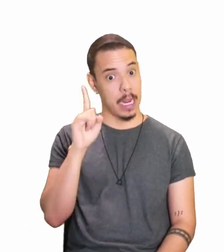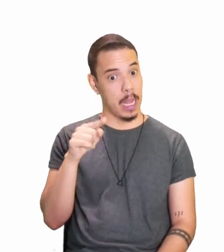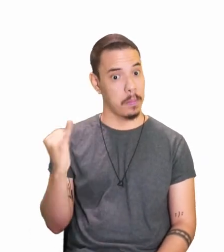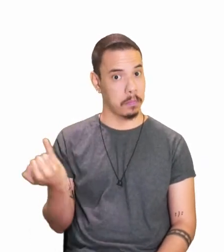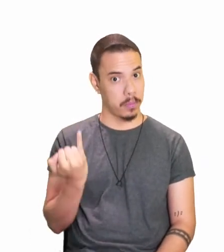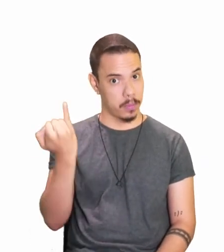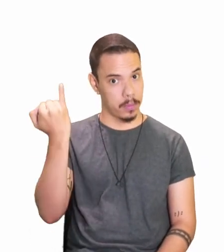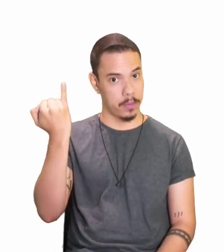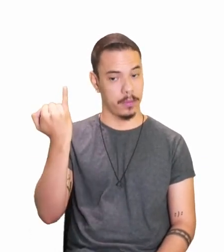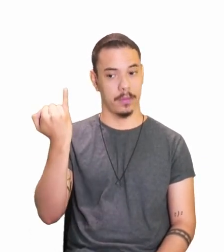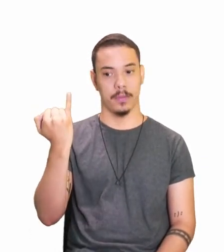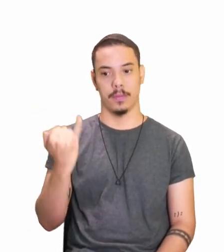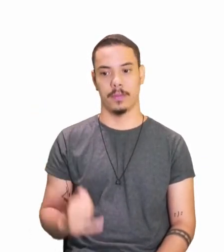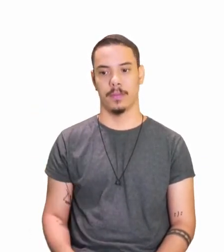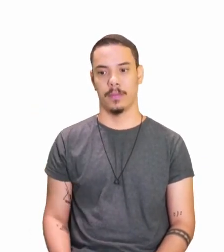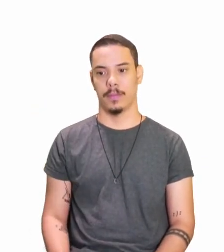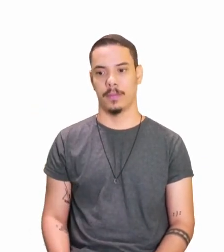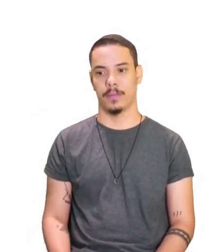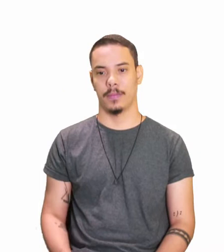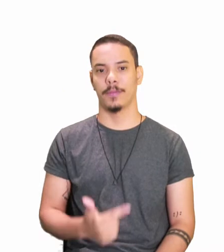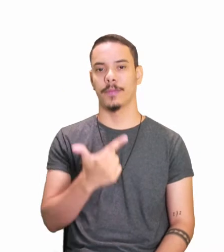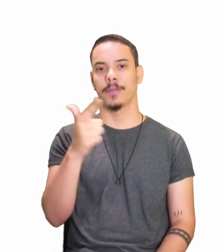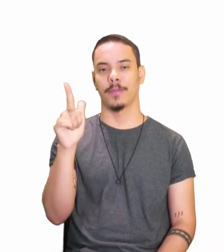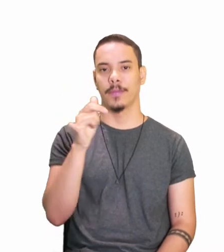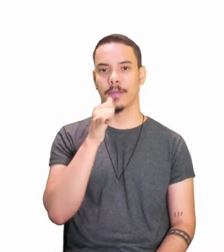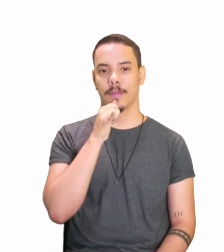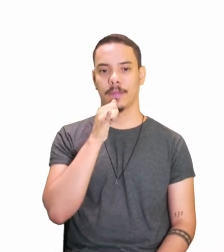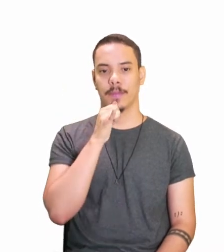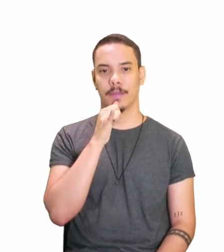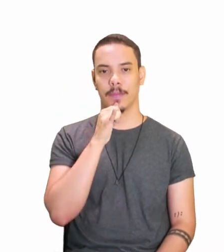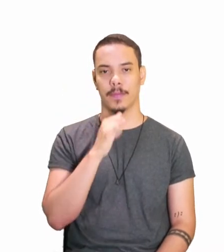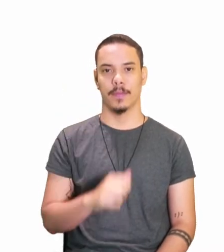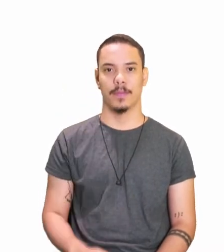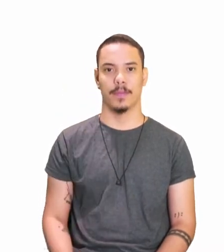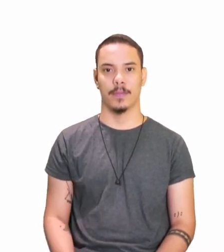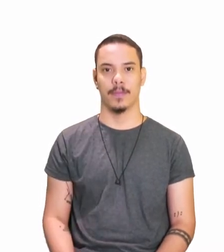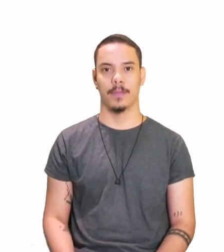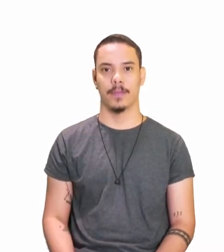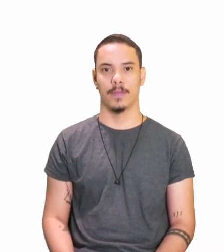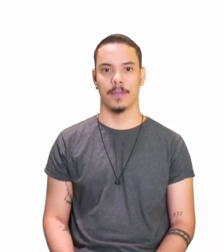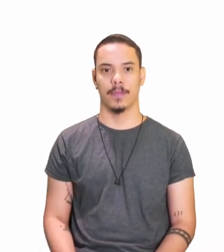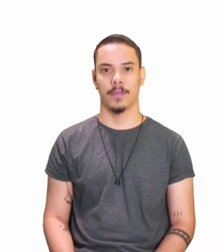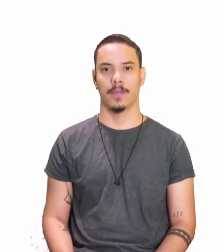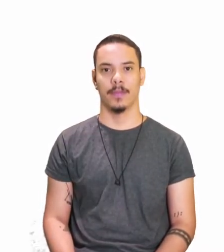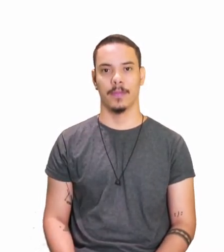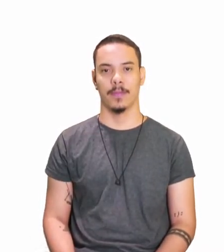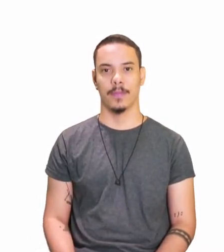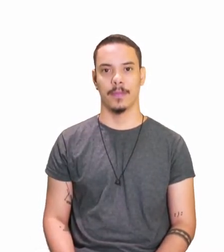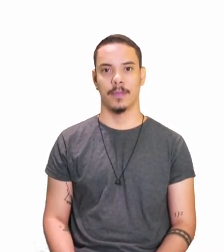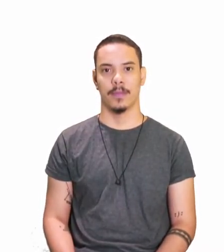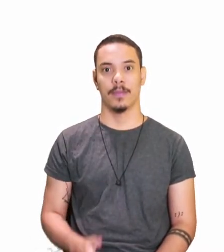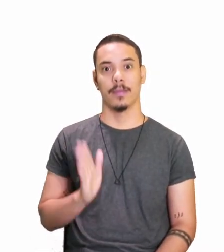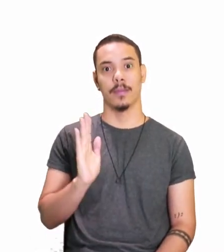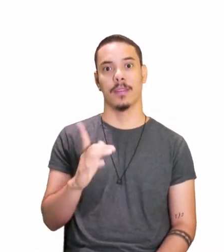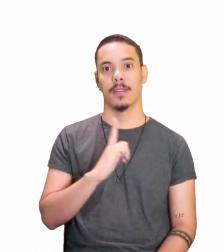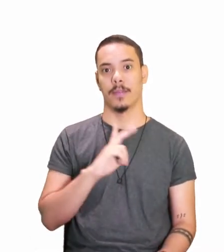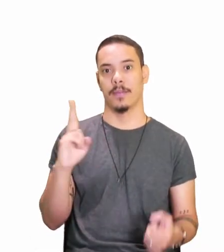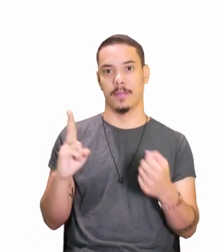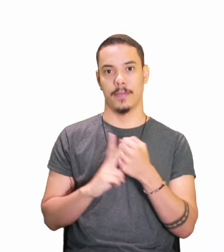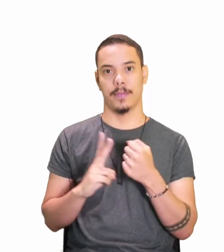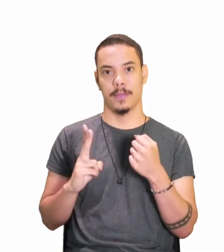muito importante, mas outra aqui pra vocês, nós temos aqui o seguinte, ó, já o verbo